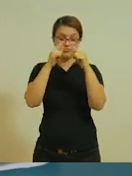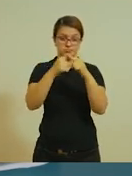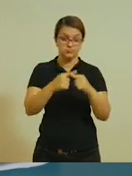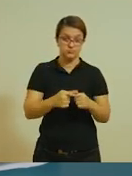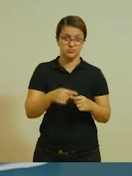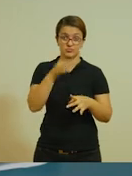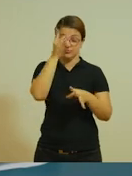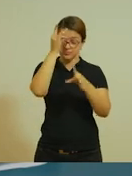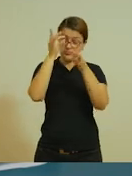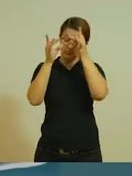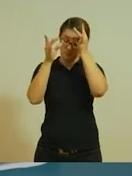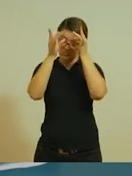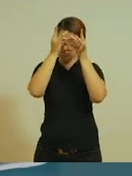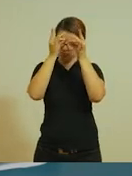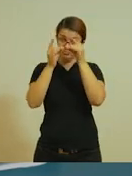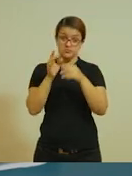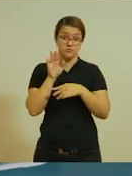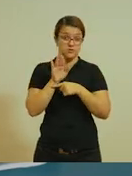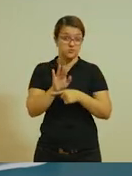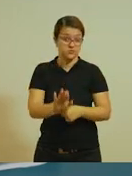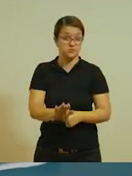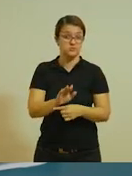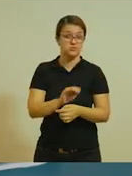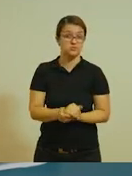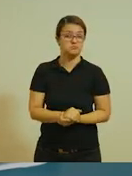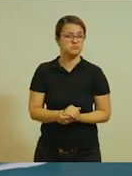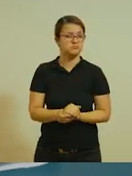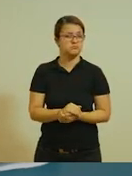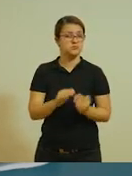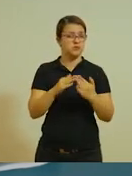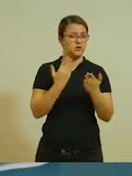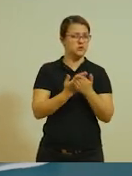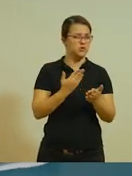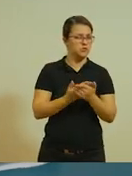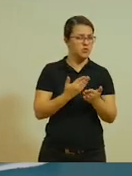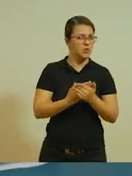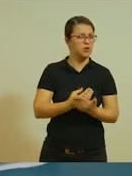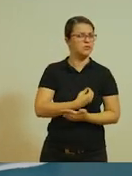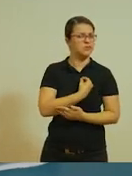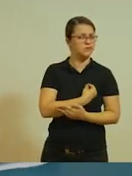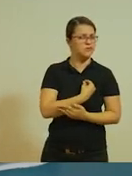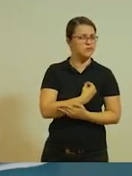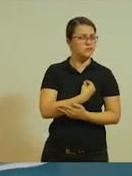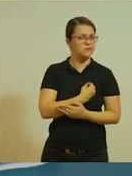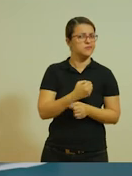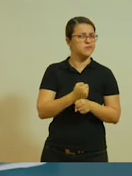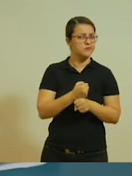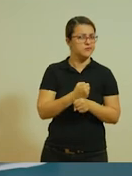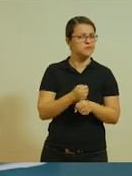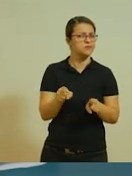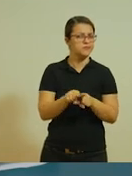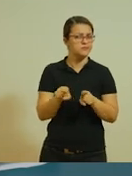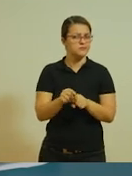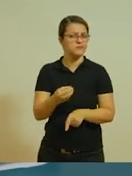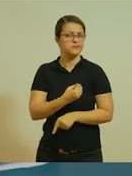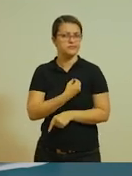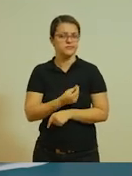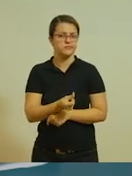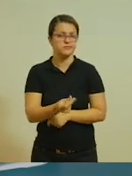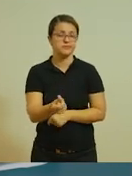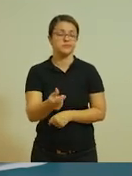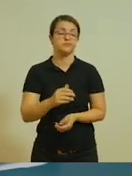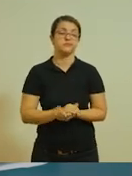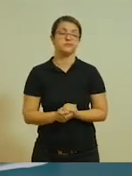tabuada. O que vai ajudar vocês, não só na vida escolar de vocês, mas ao longo da vida de vocês. Ok?